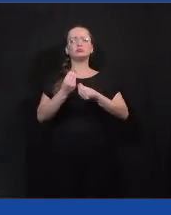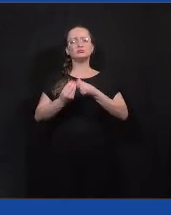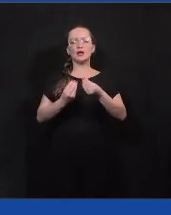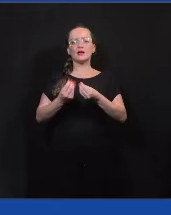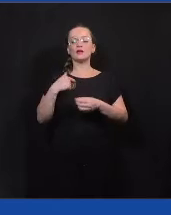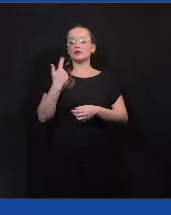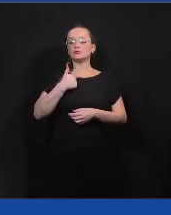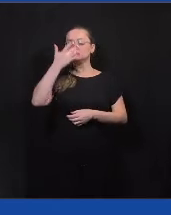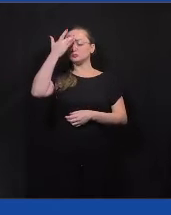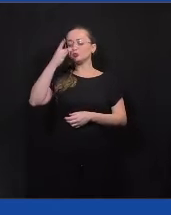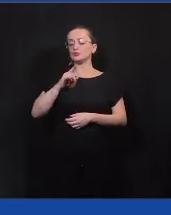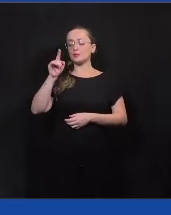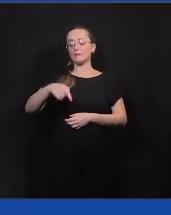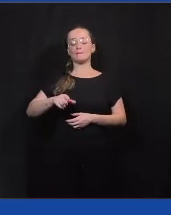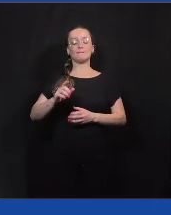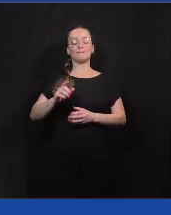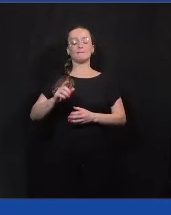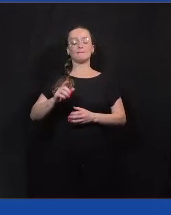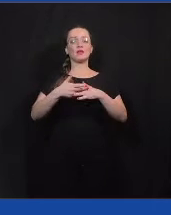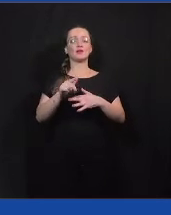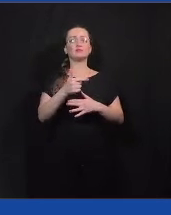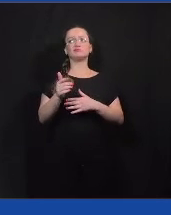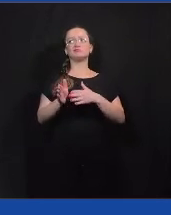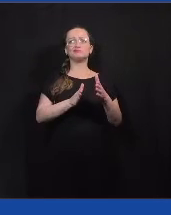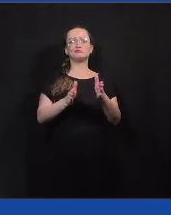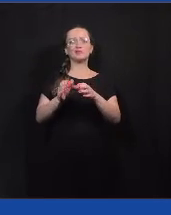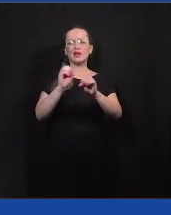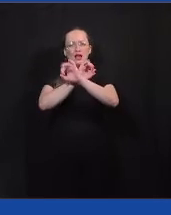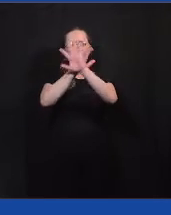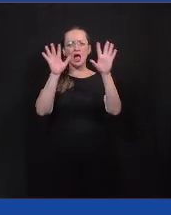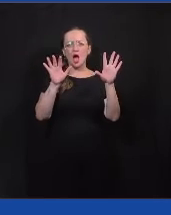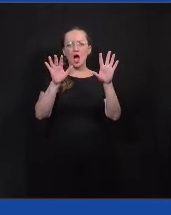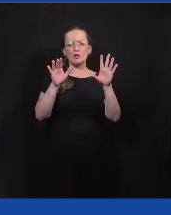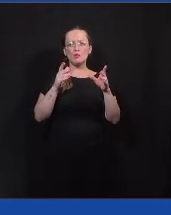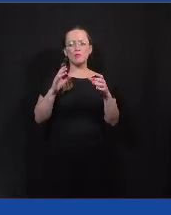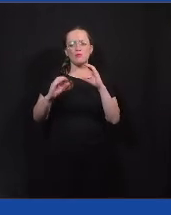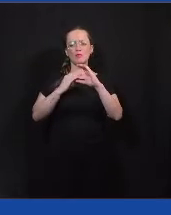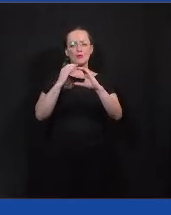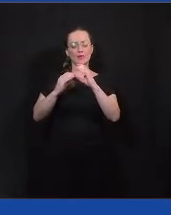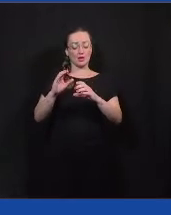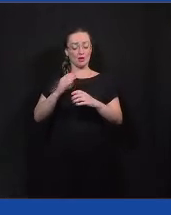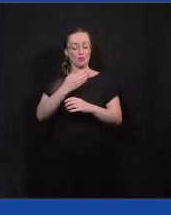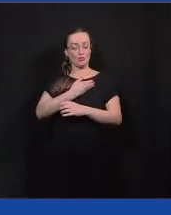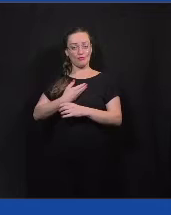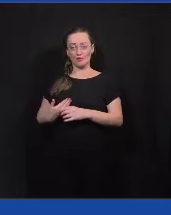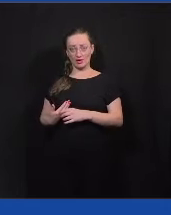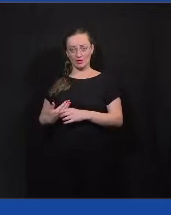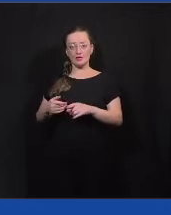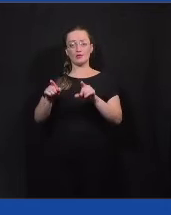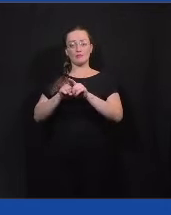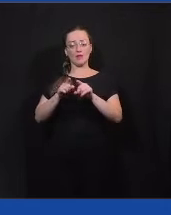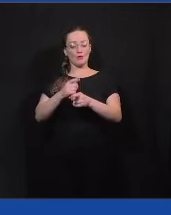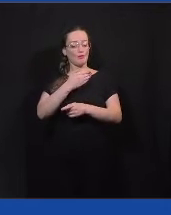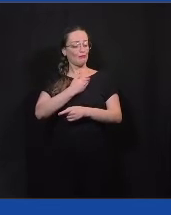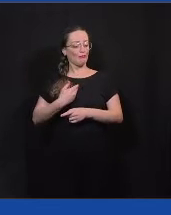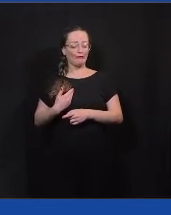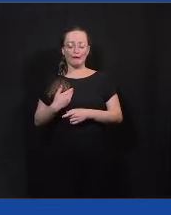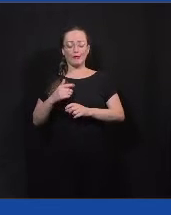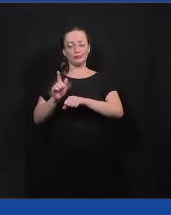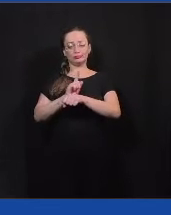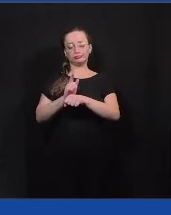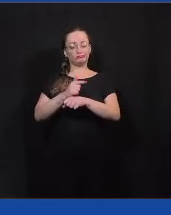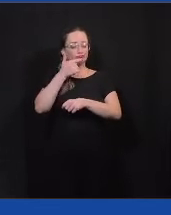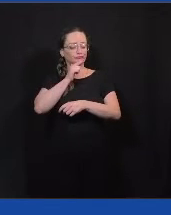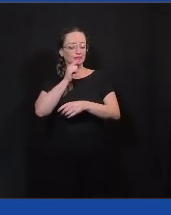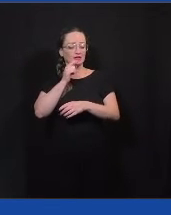os cidadãos não tinham um caminho muito claro para se comunicar com o governo, ao mesmo tempo que os governos também não tinham esse